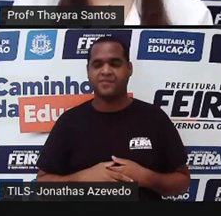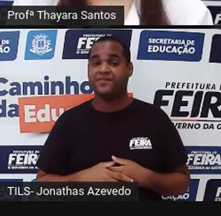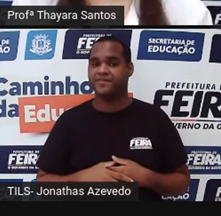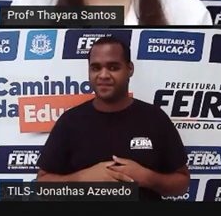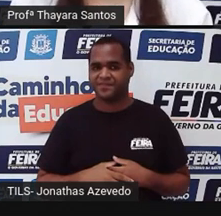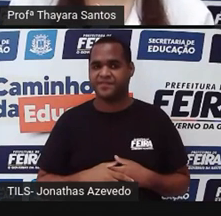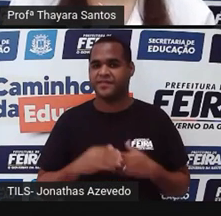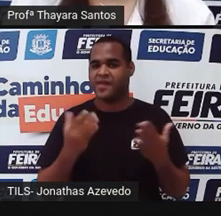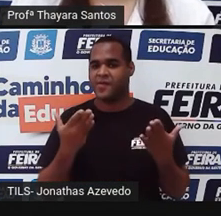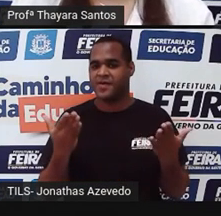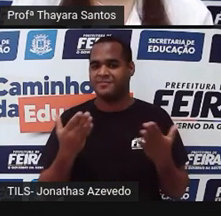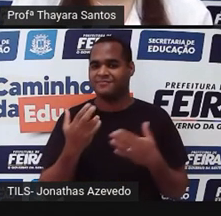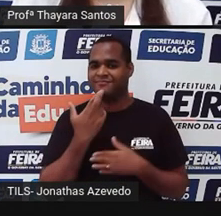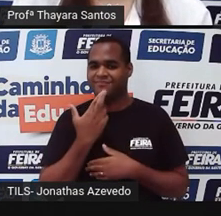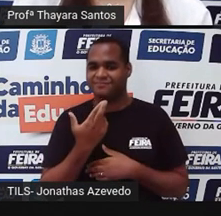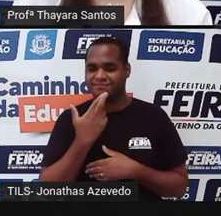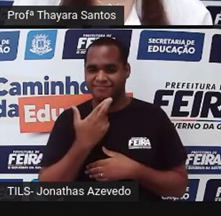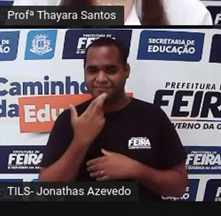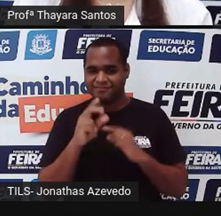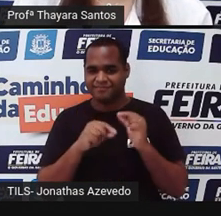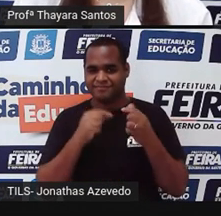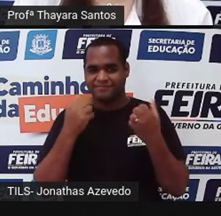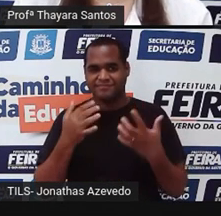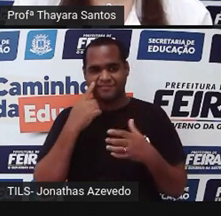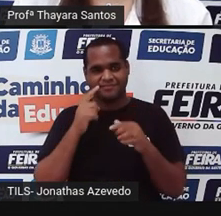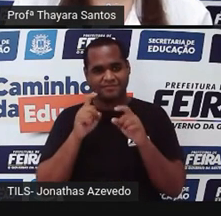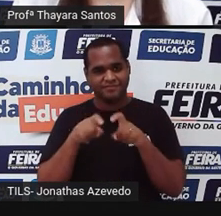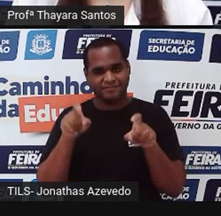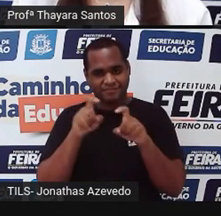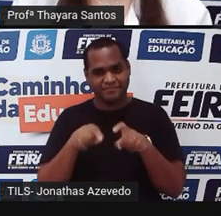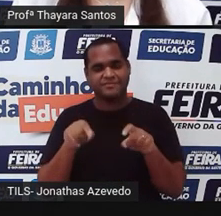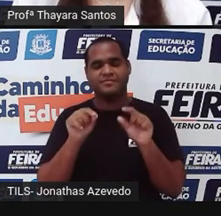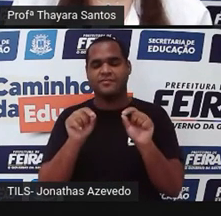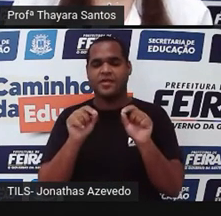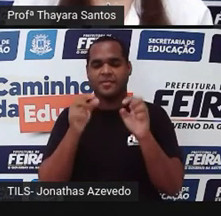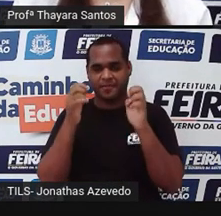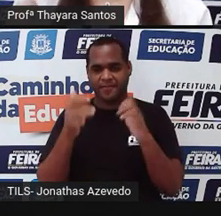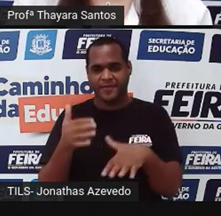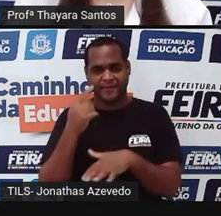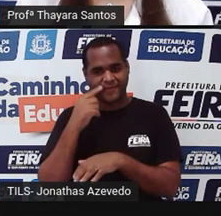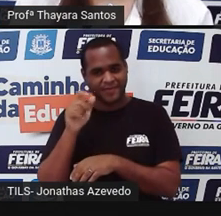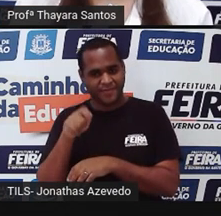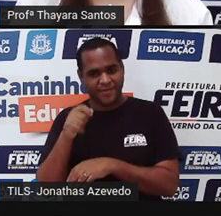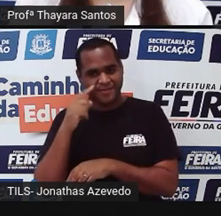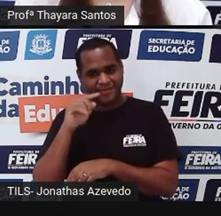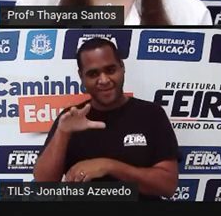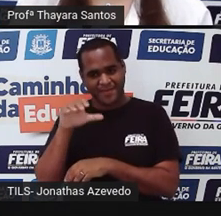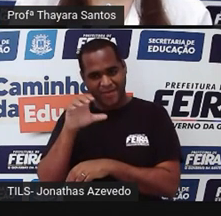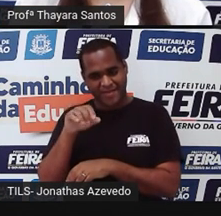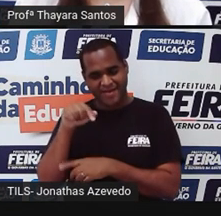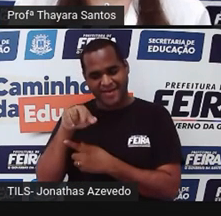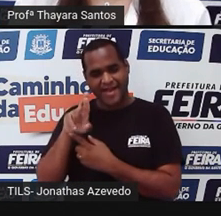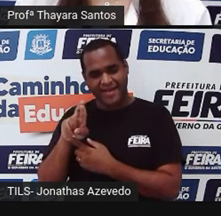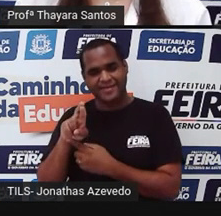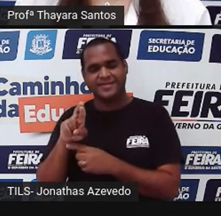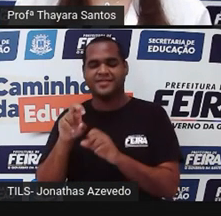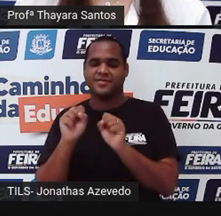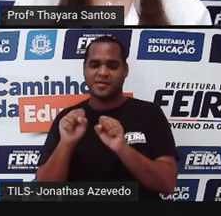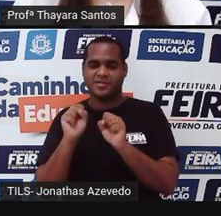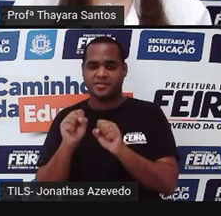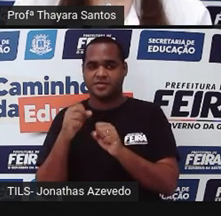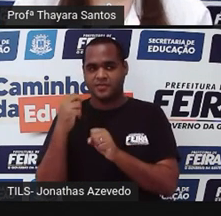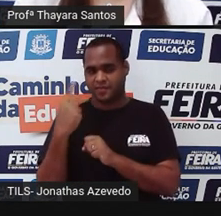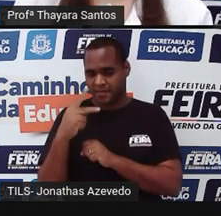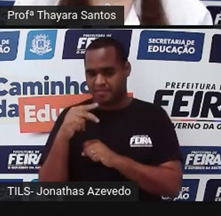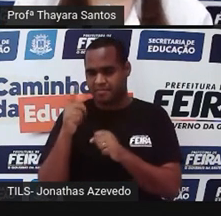Agora a gente vai para a nossa atividade. E para acessar essa atividade, basta vocês apontarem a câmera para esse QR Code que eu fiz aí